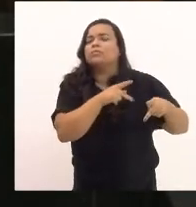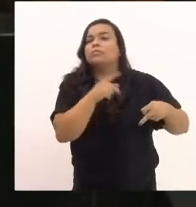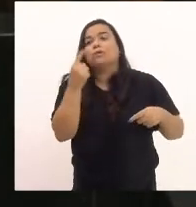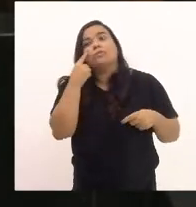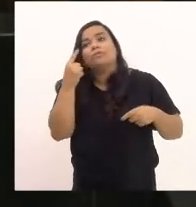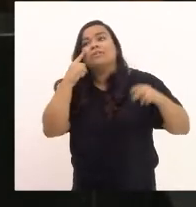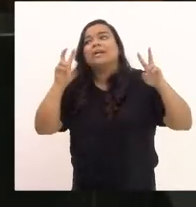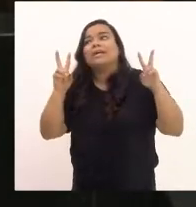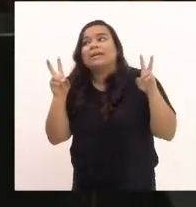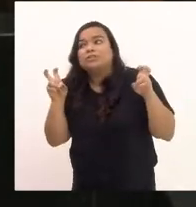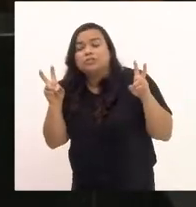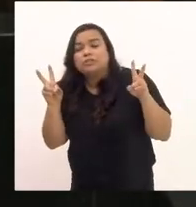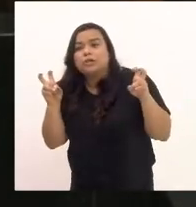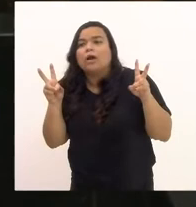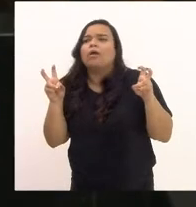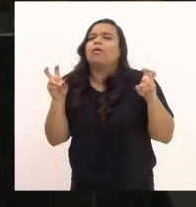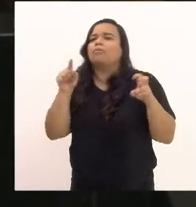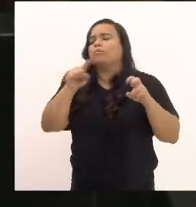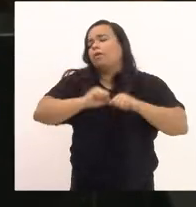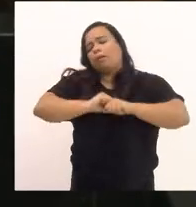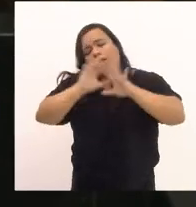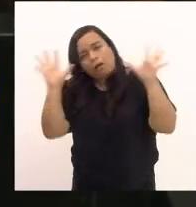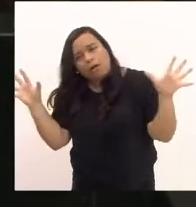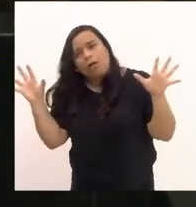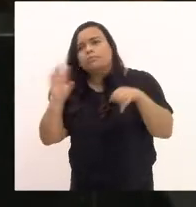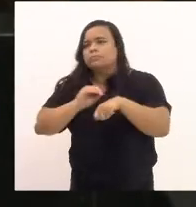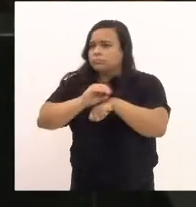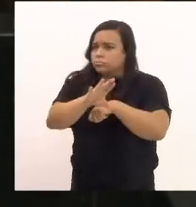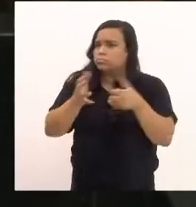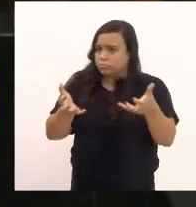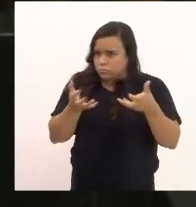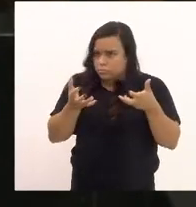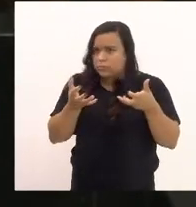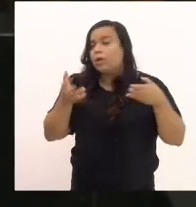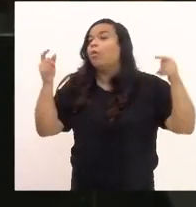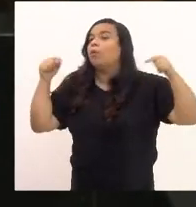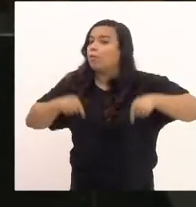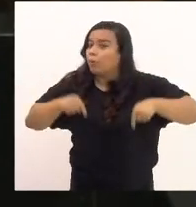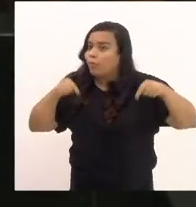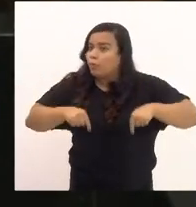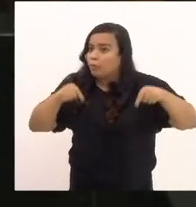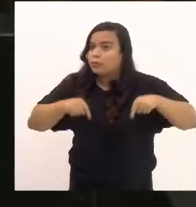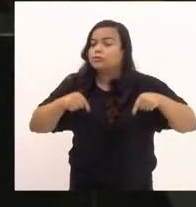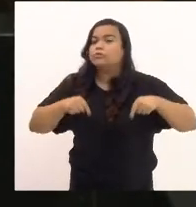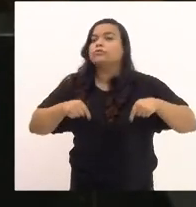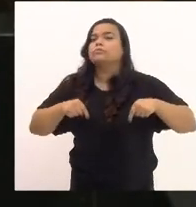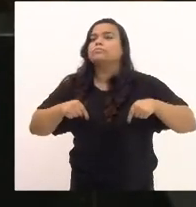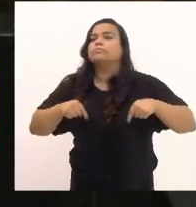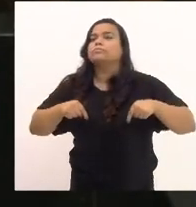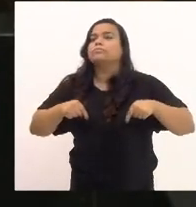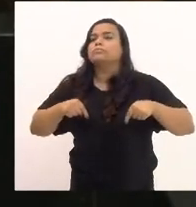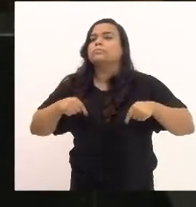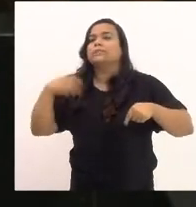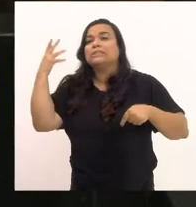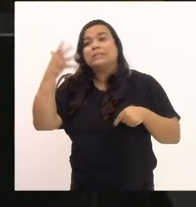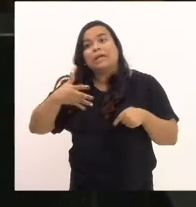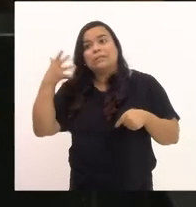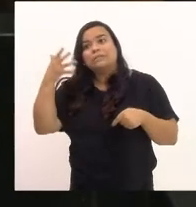bastante clara. hoje é a última sessão